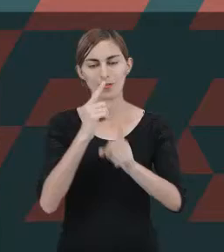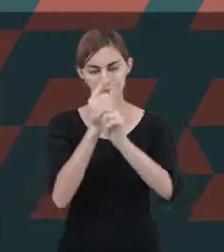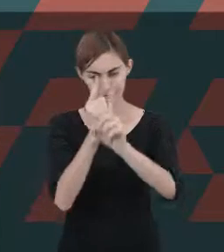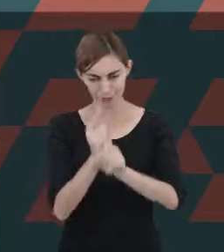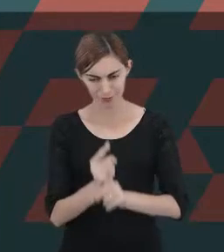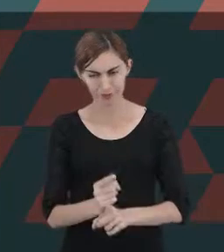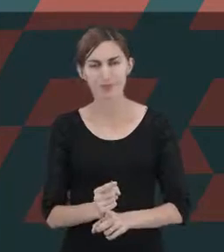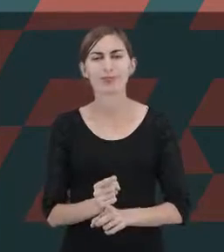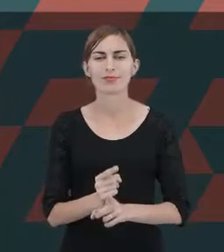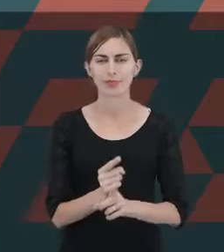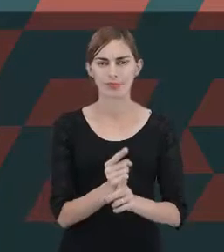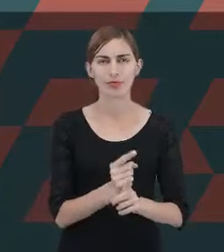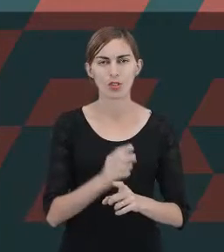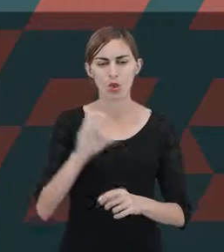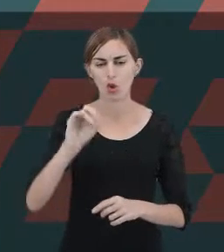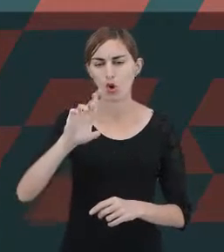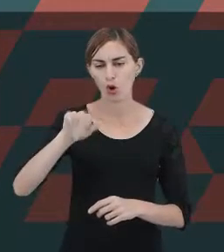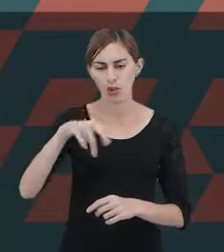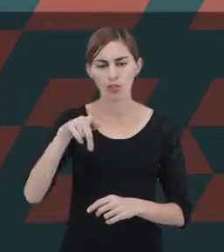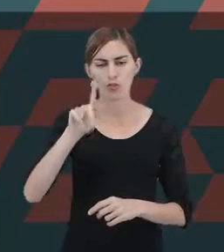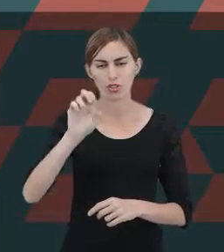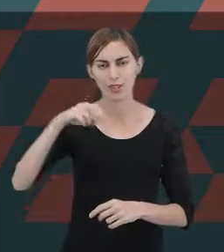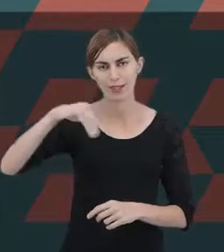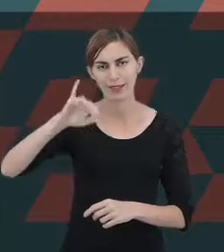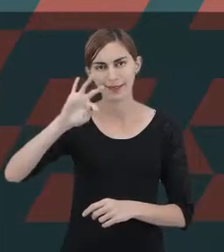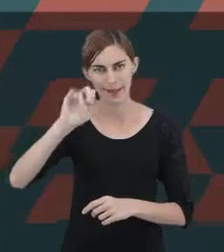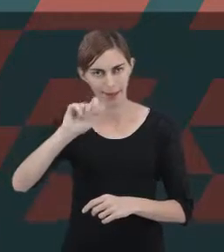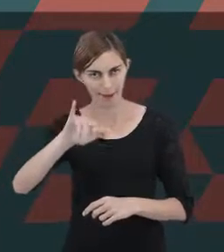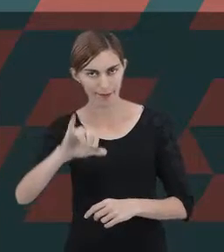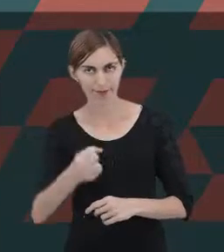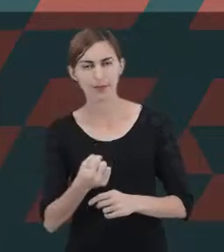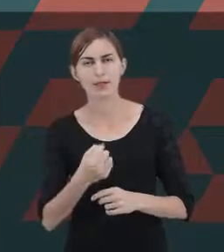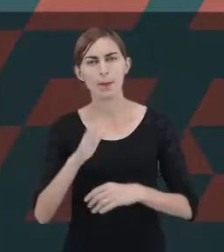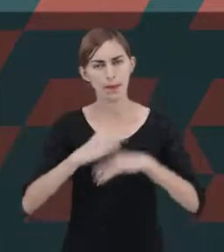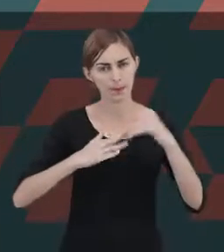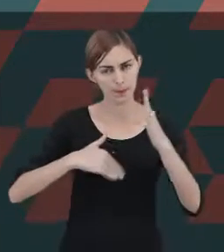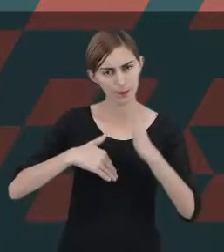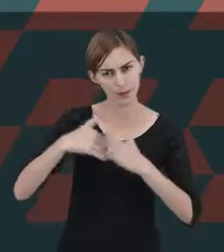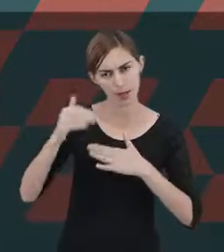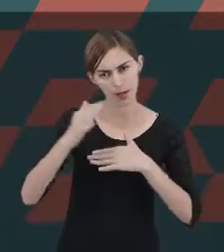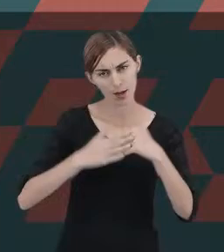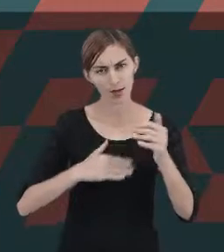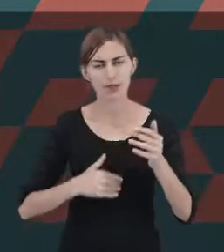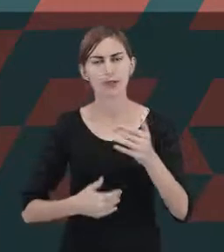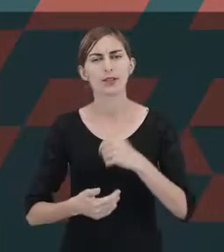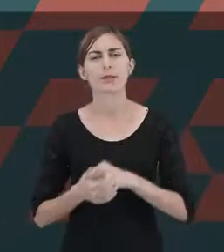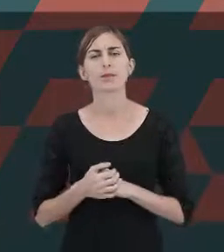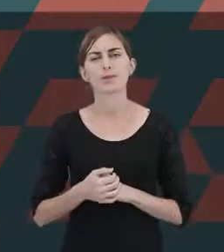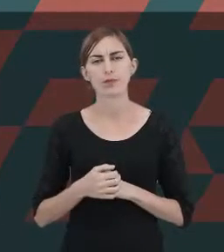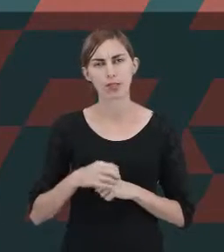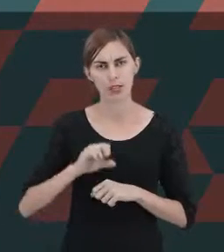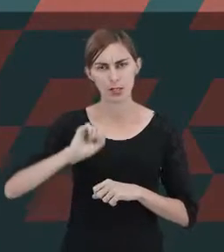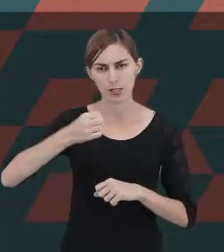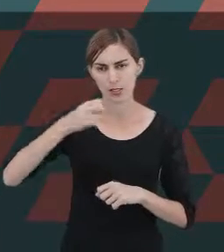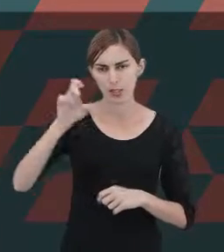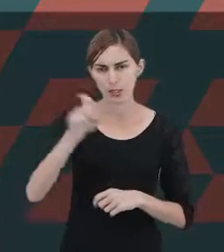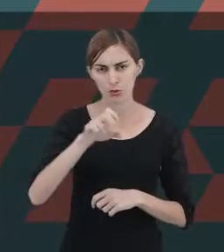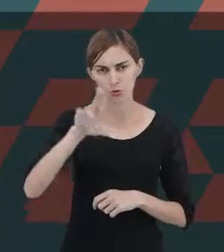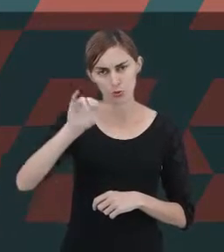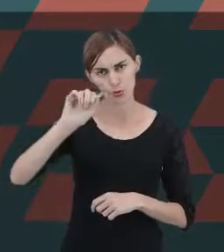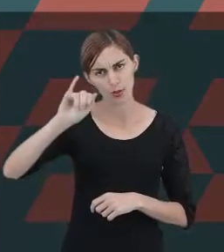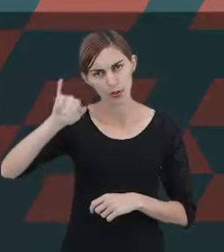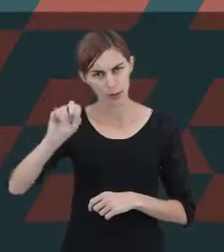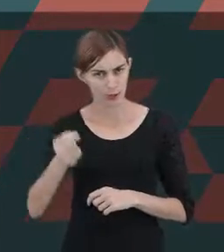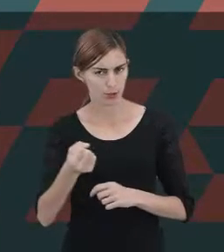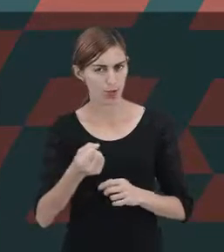dos órgãos genitais. Mas, as práticas que possam envolver práticas sexuais não condiz